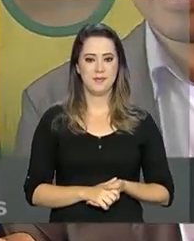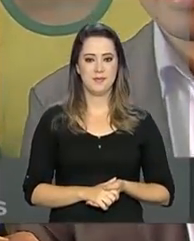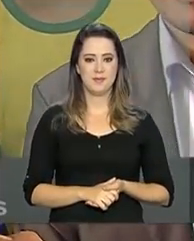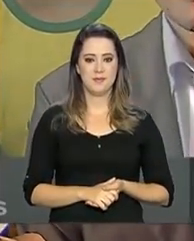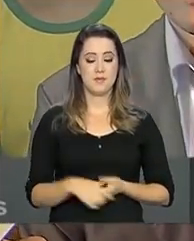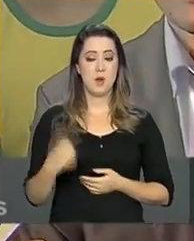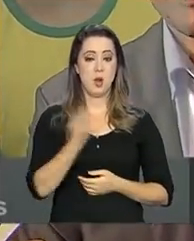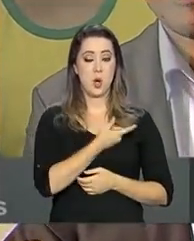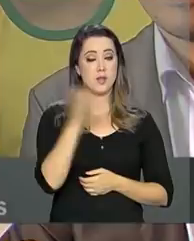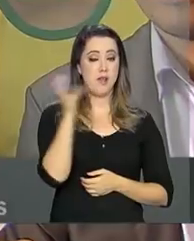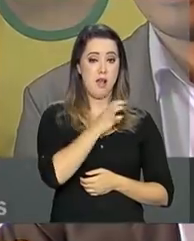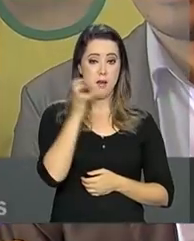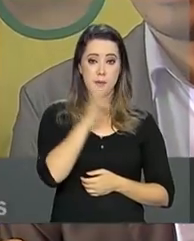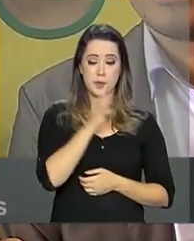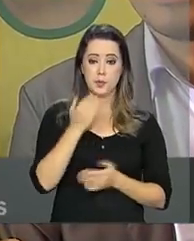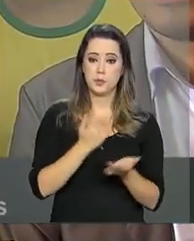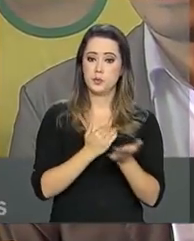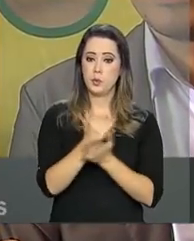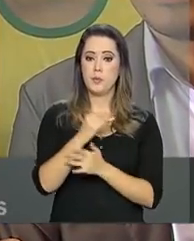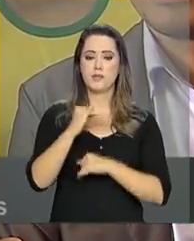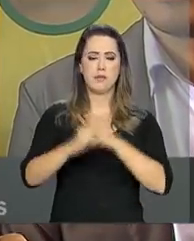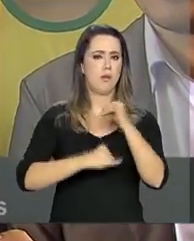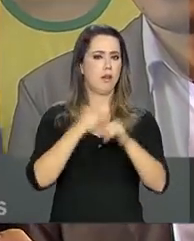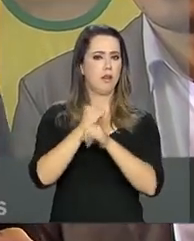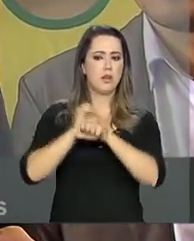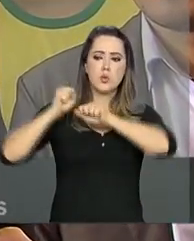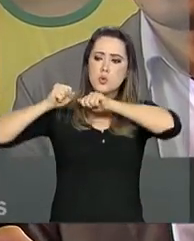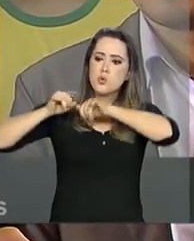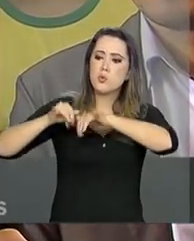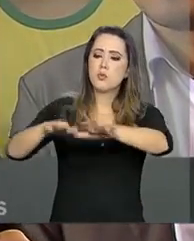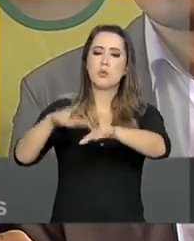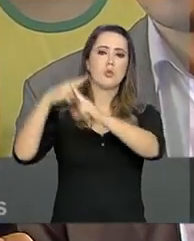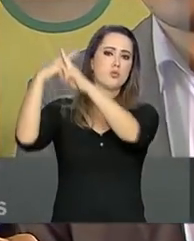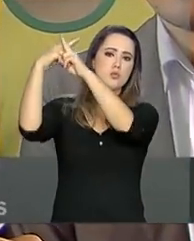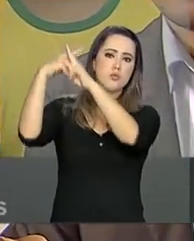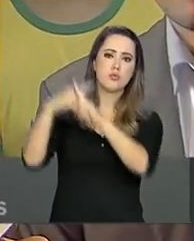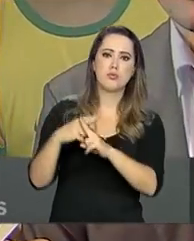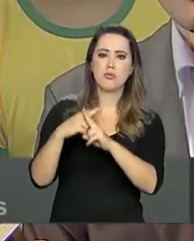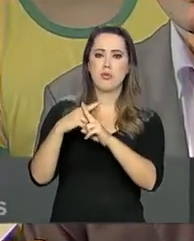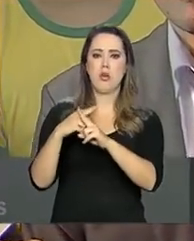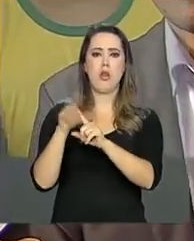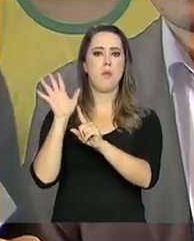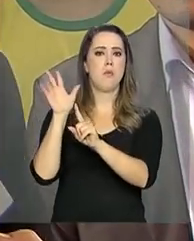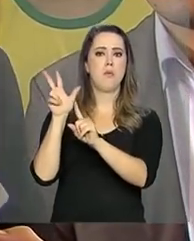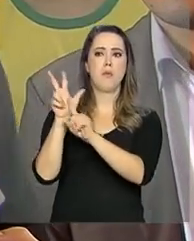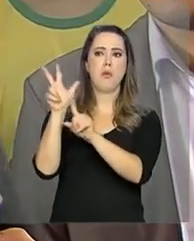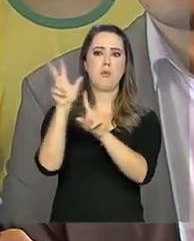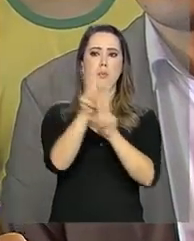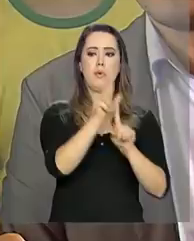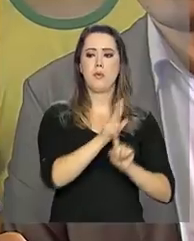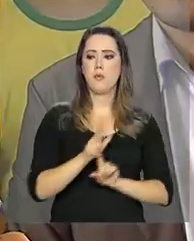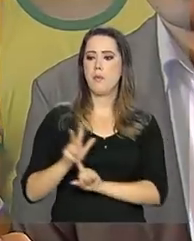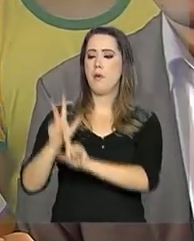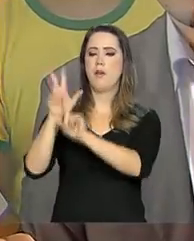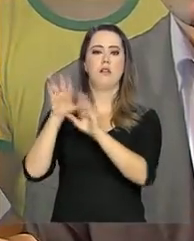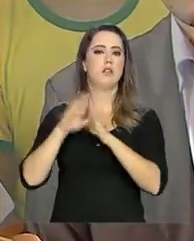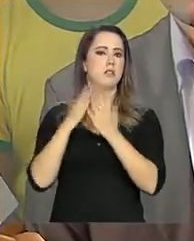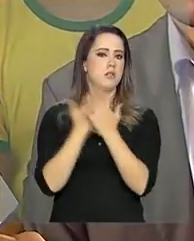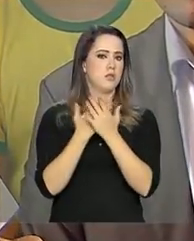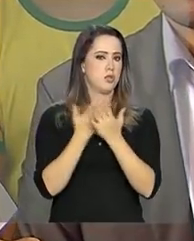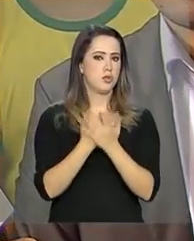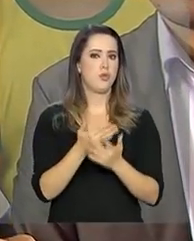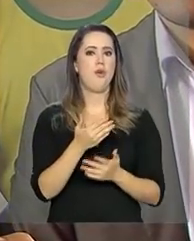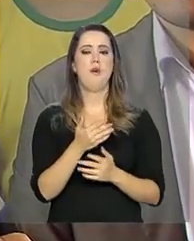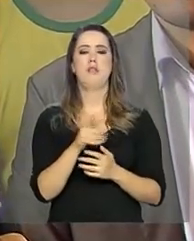rapidamente iniciando a implantação da banda larga na internet através das antenas nas escolas públicas municipais, estaduais,